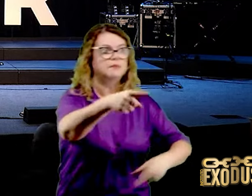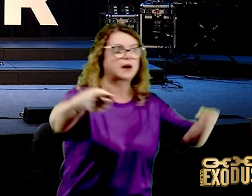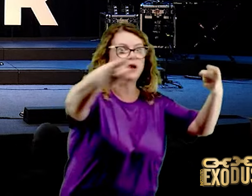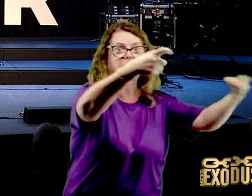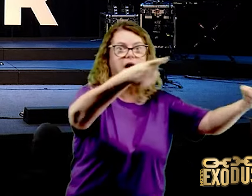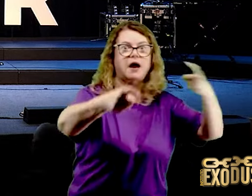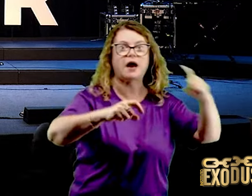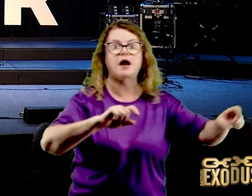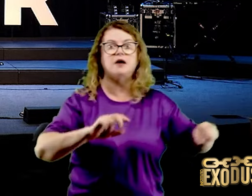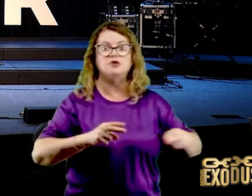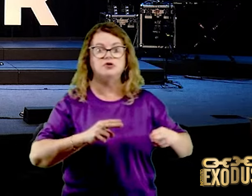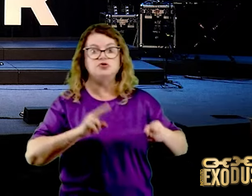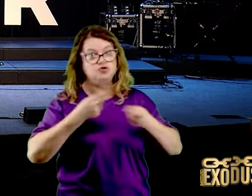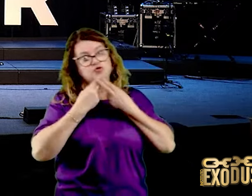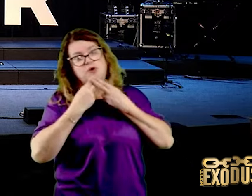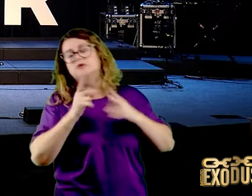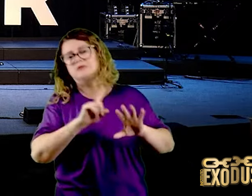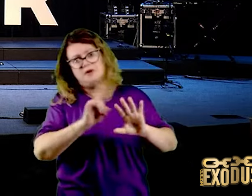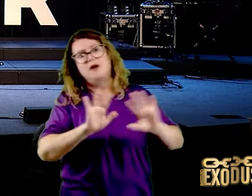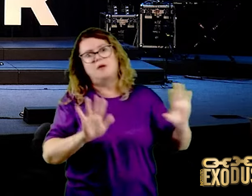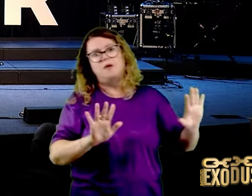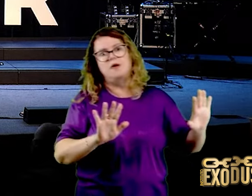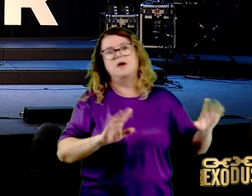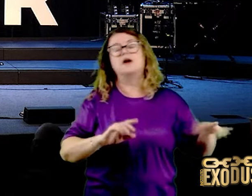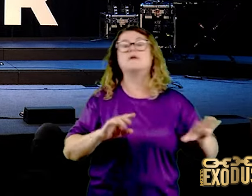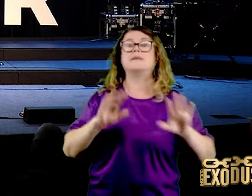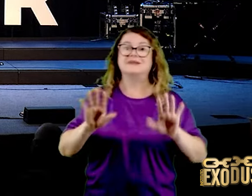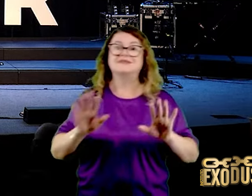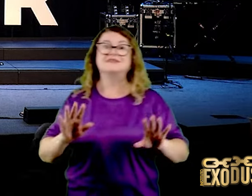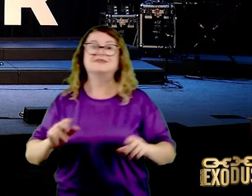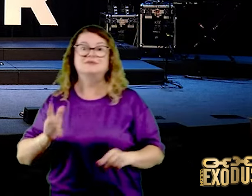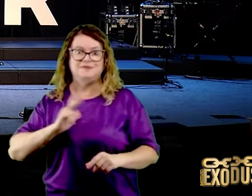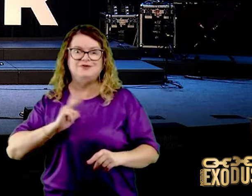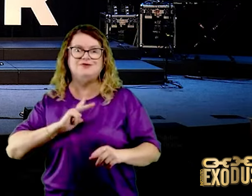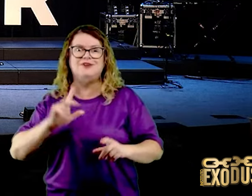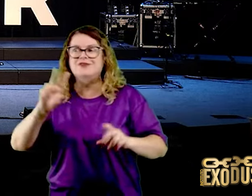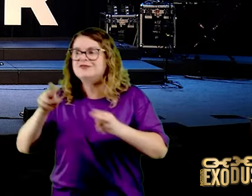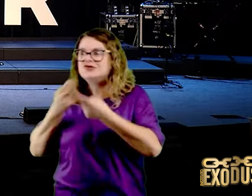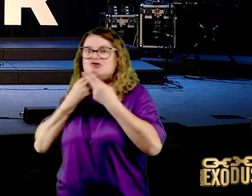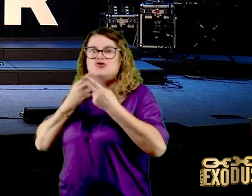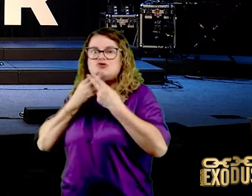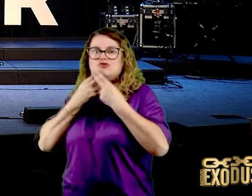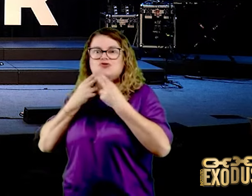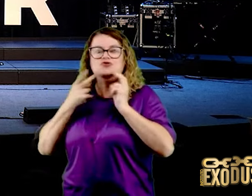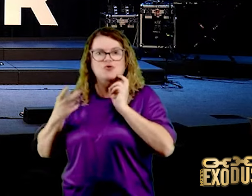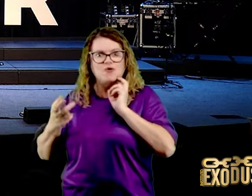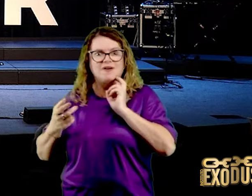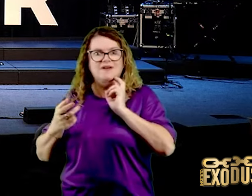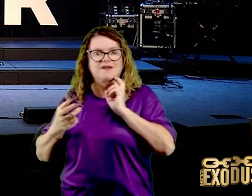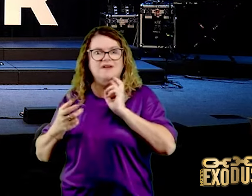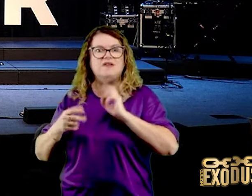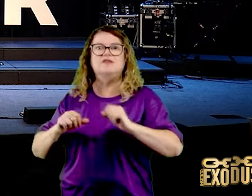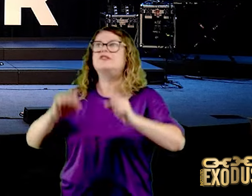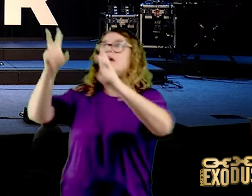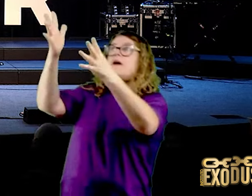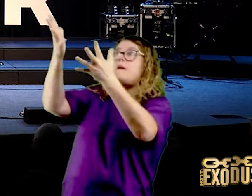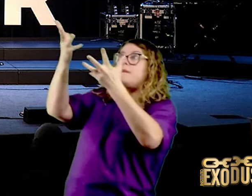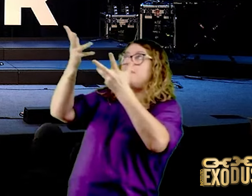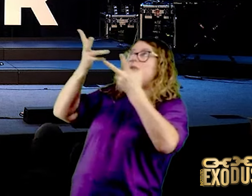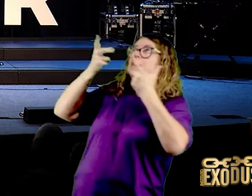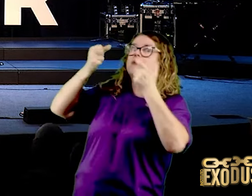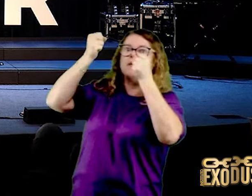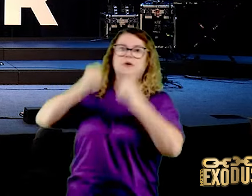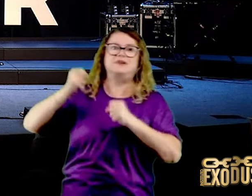ativa o poder espiritual. Quando você jejua, eu fiz esse jejum, e cada um faz do seu jeito. Não estou dando ideia aqui não.